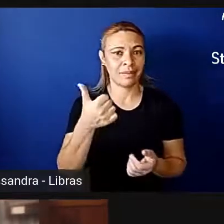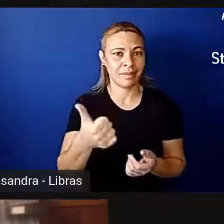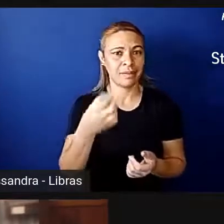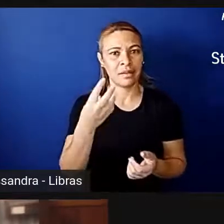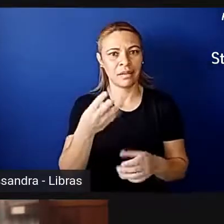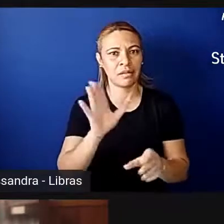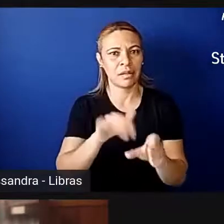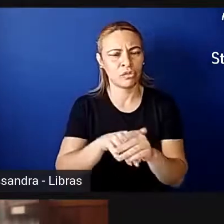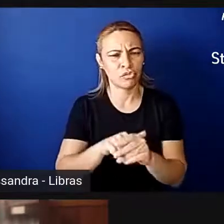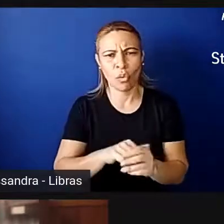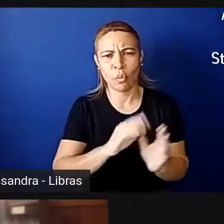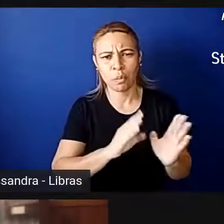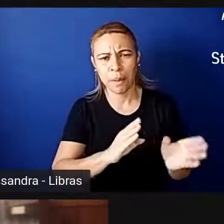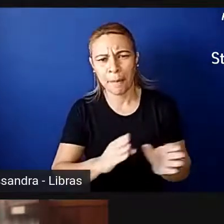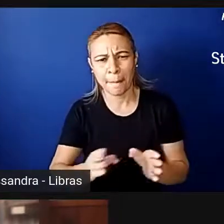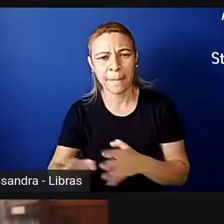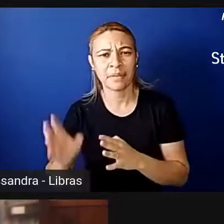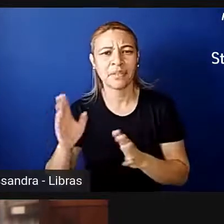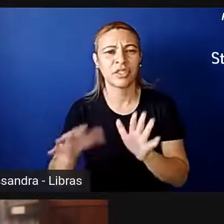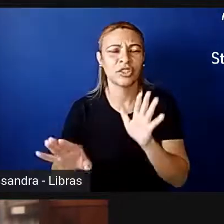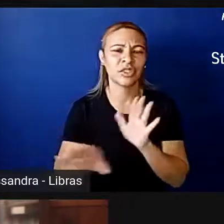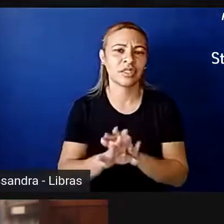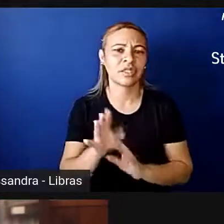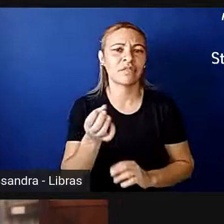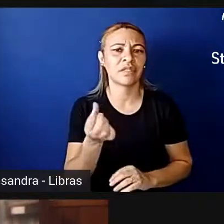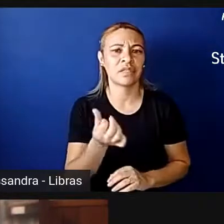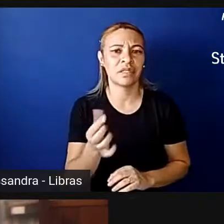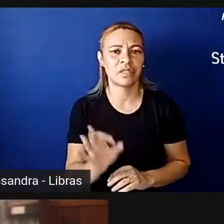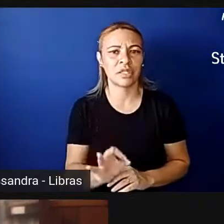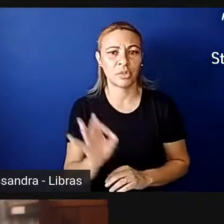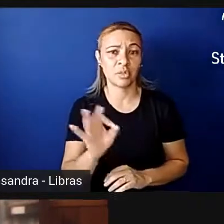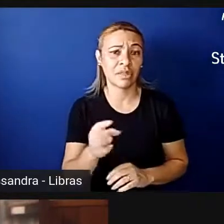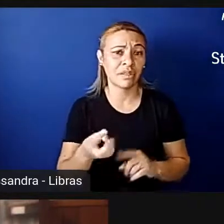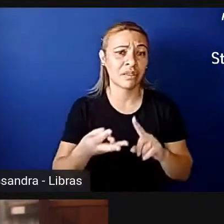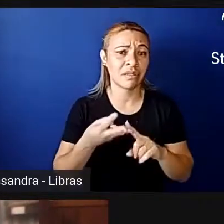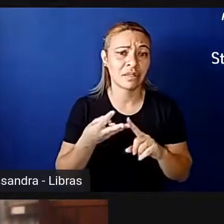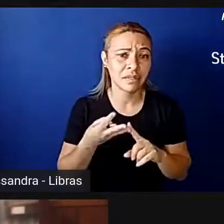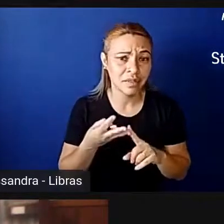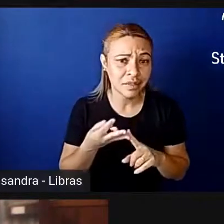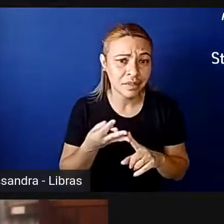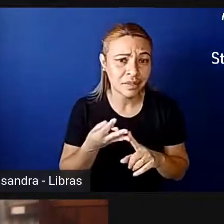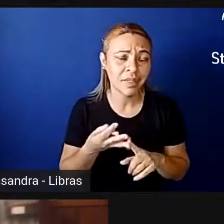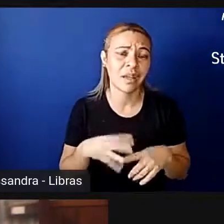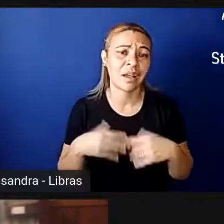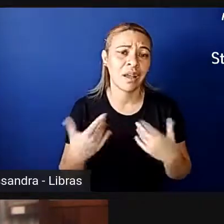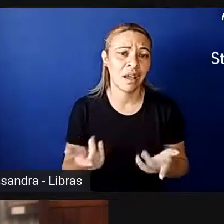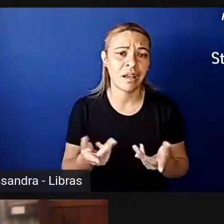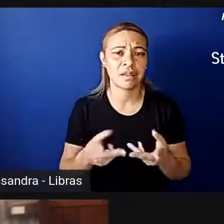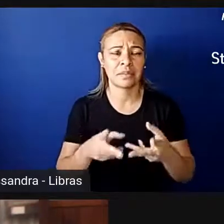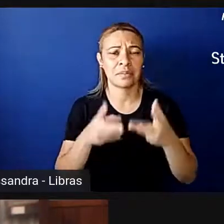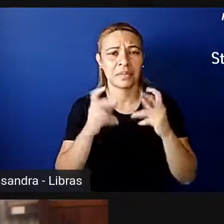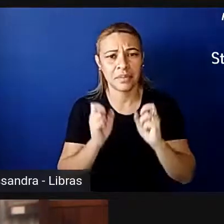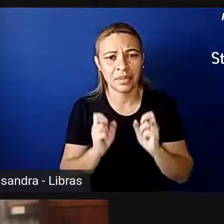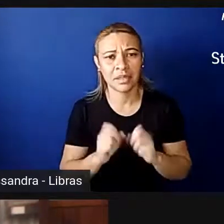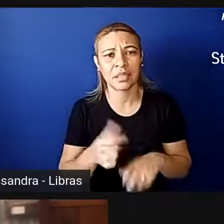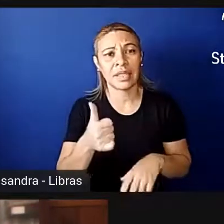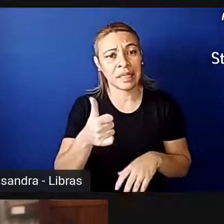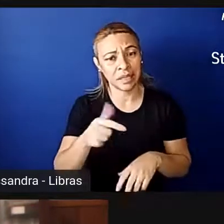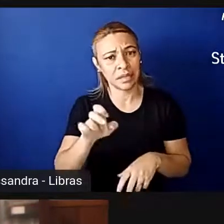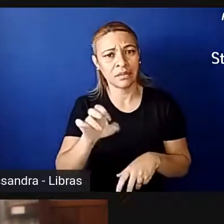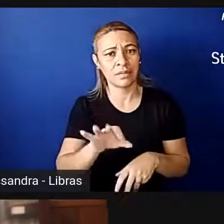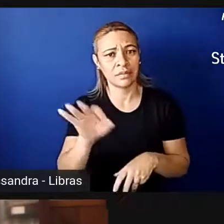previa que se chegasse a 16% na terceira, aí vocês vejam, nós já chegamos a 15%